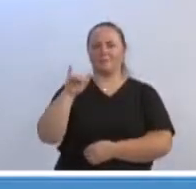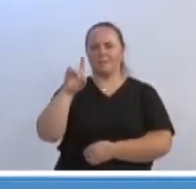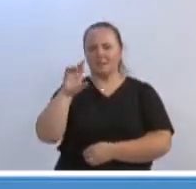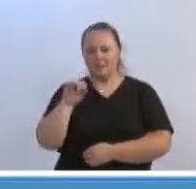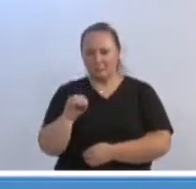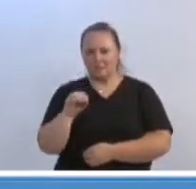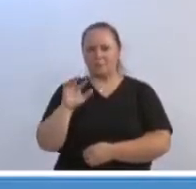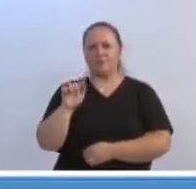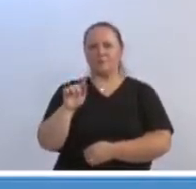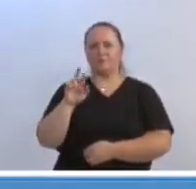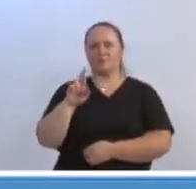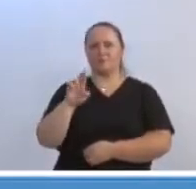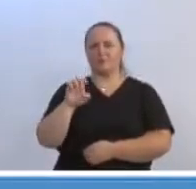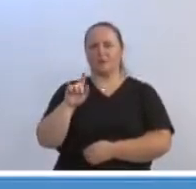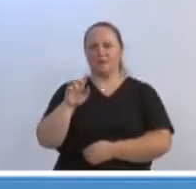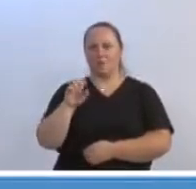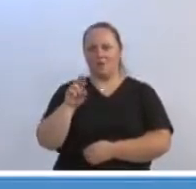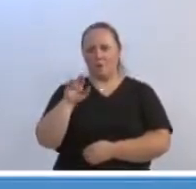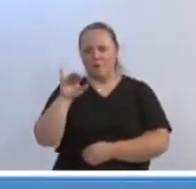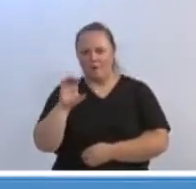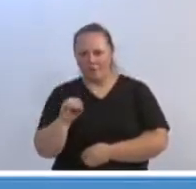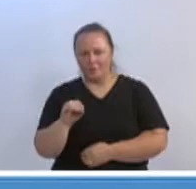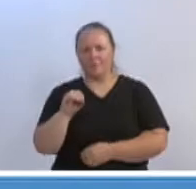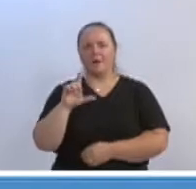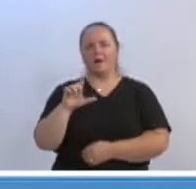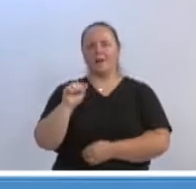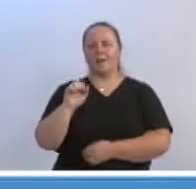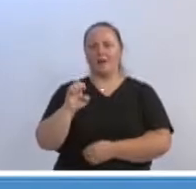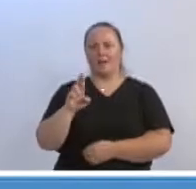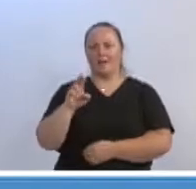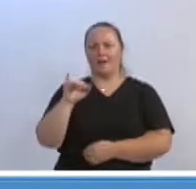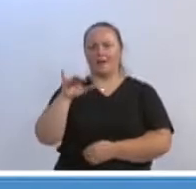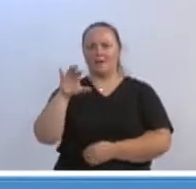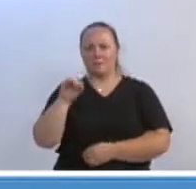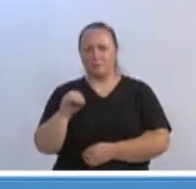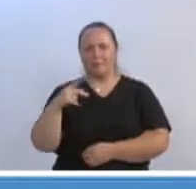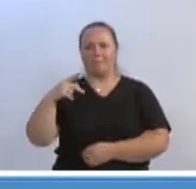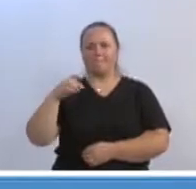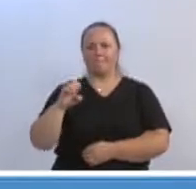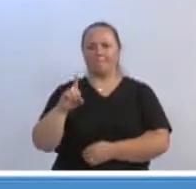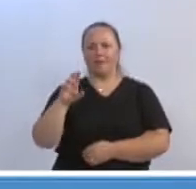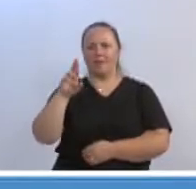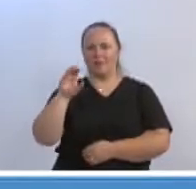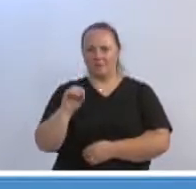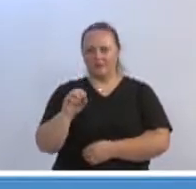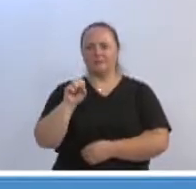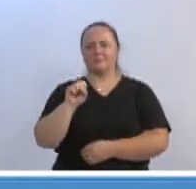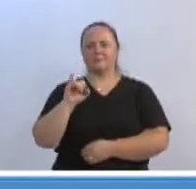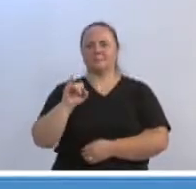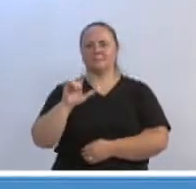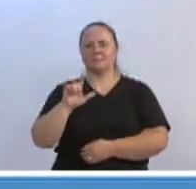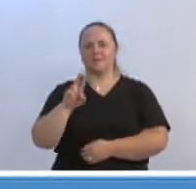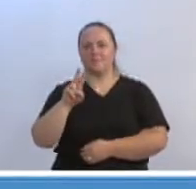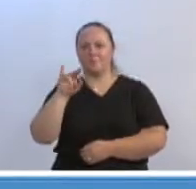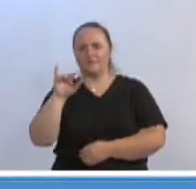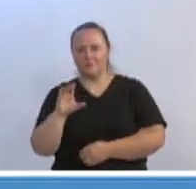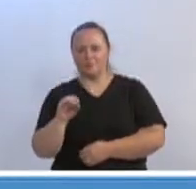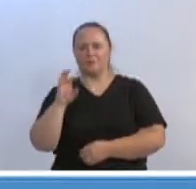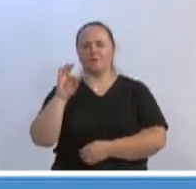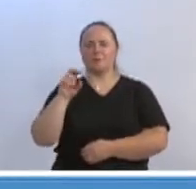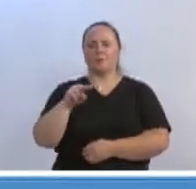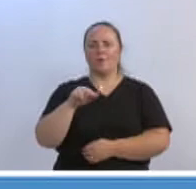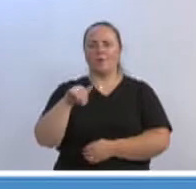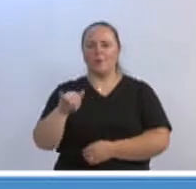Laércio, o Maurício, o Nilo, o Pedro, Rodrigo, o Silvio, que não sou eu, tem outro, Silvio, o Tony, o Vanderlei.